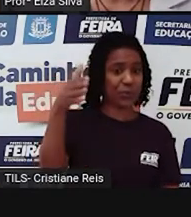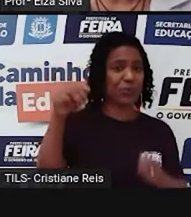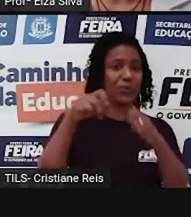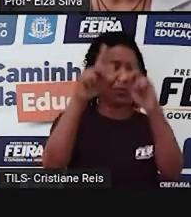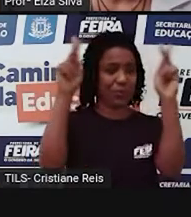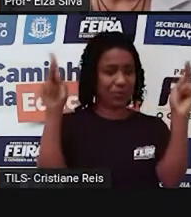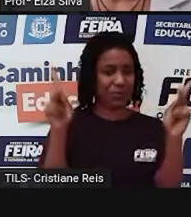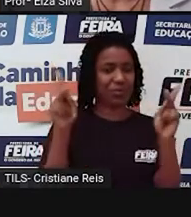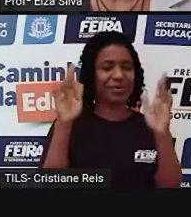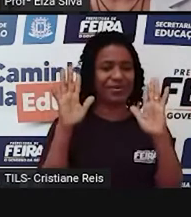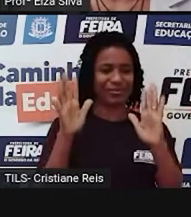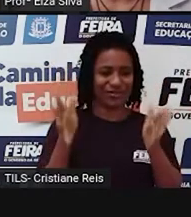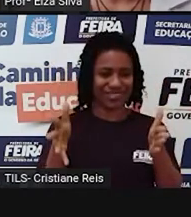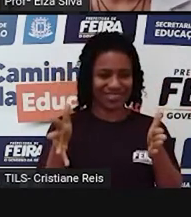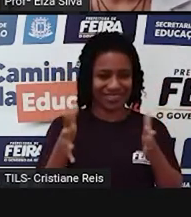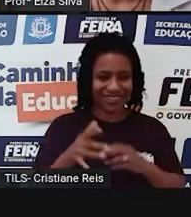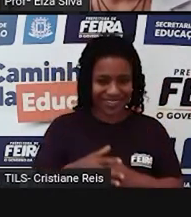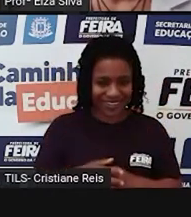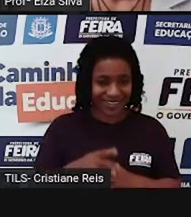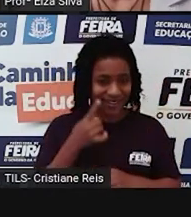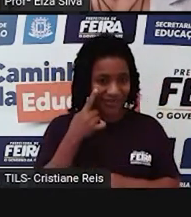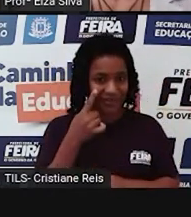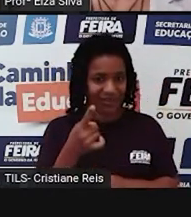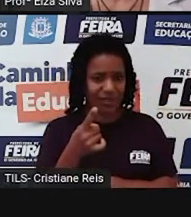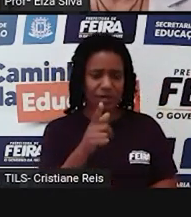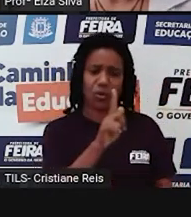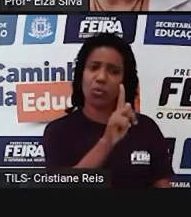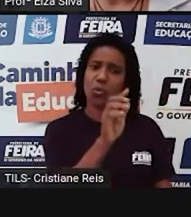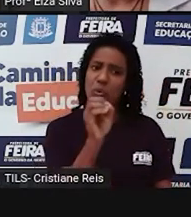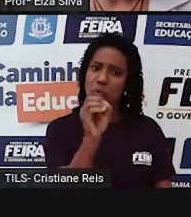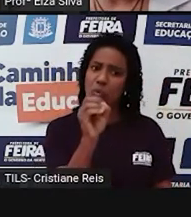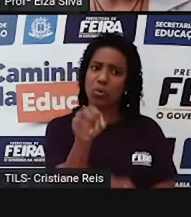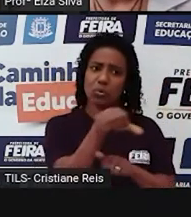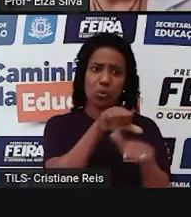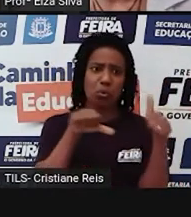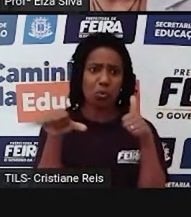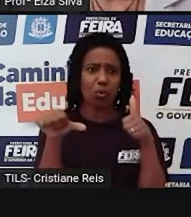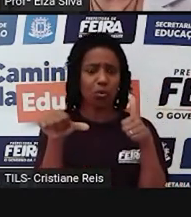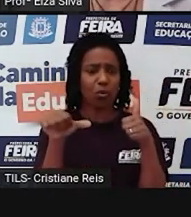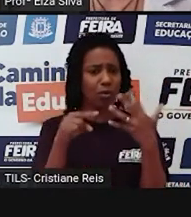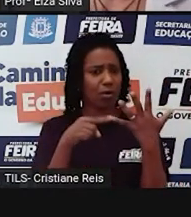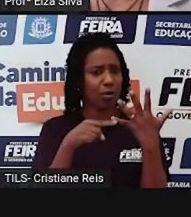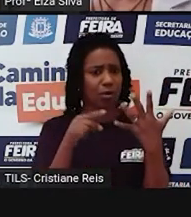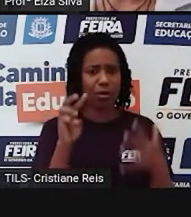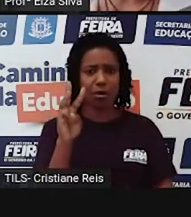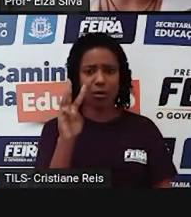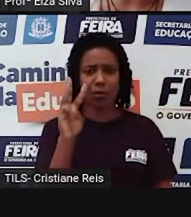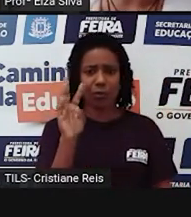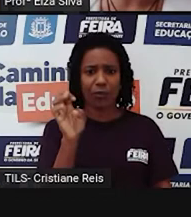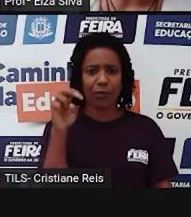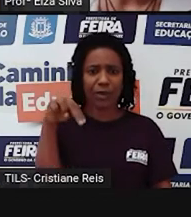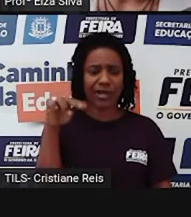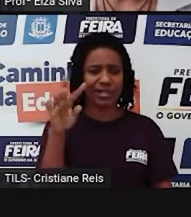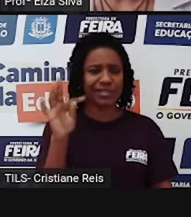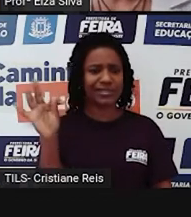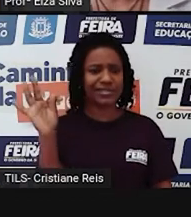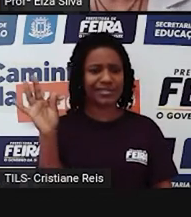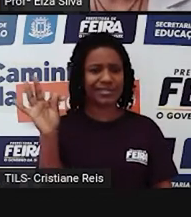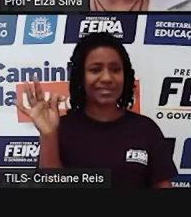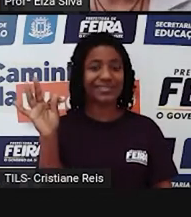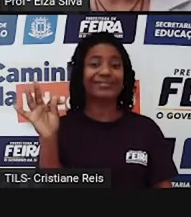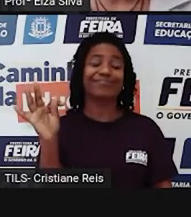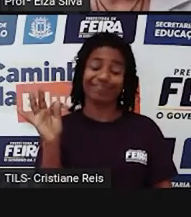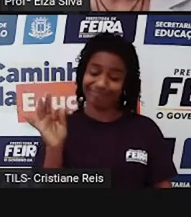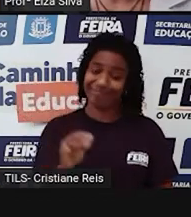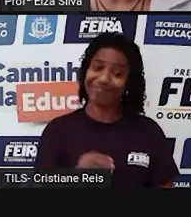verbo go por went. E por que isso acontece? Porque estamos nos referindo a alguns